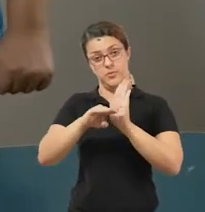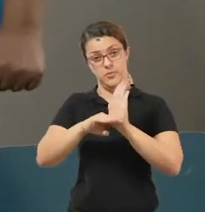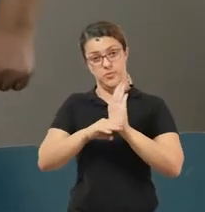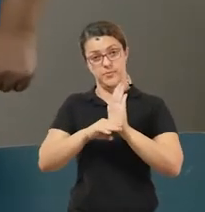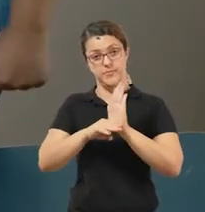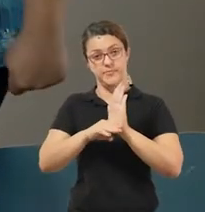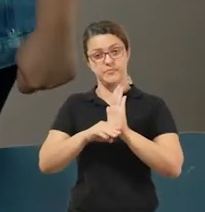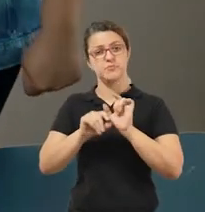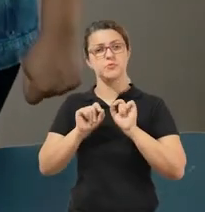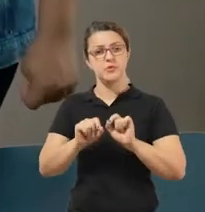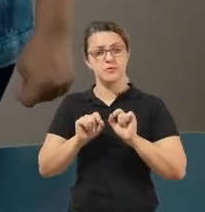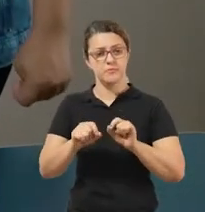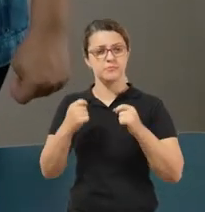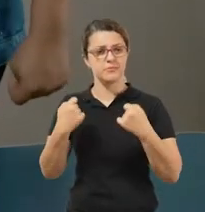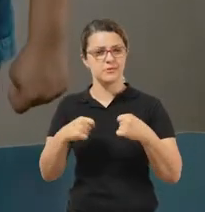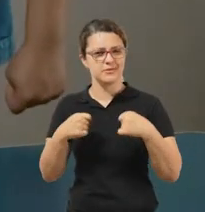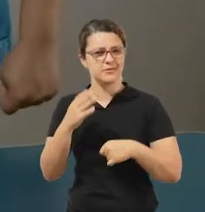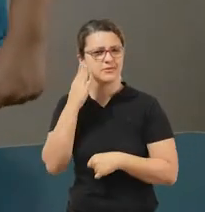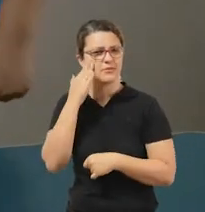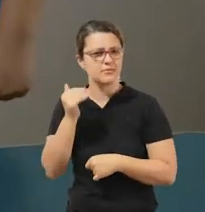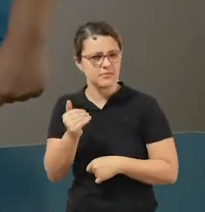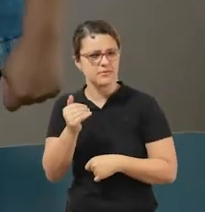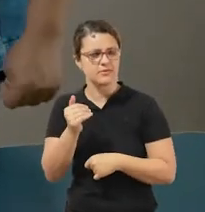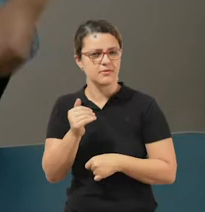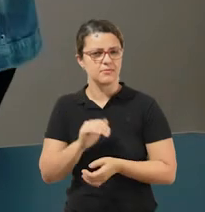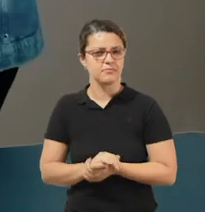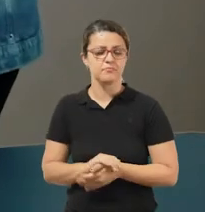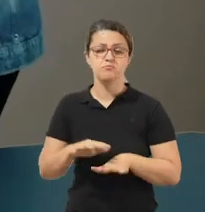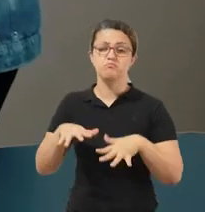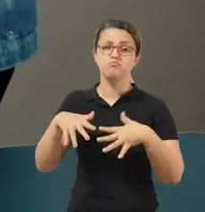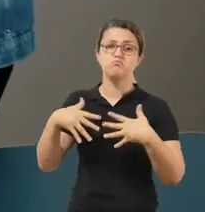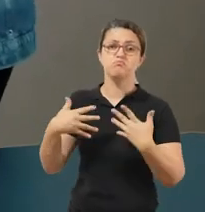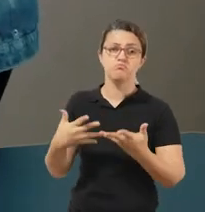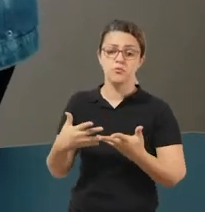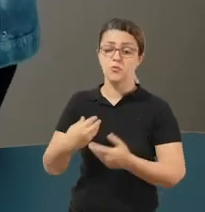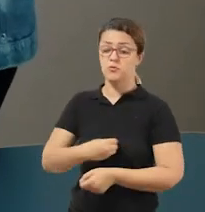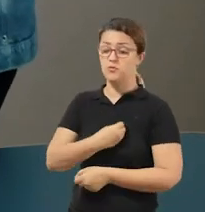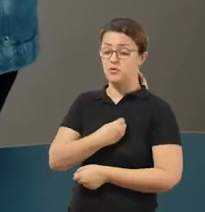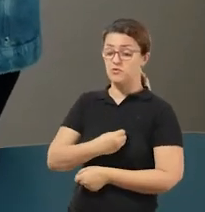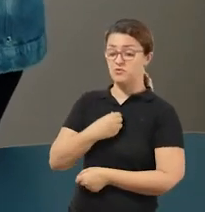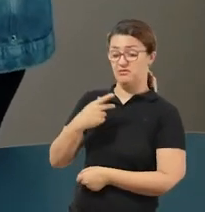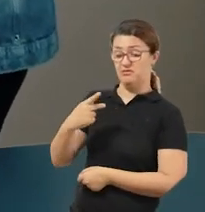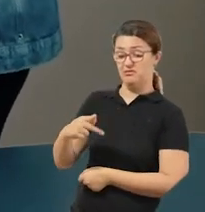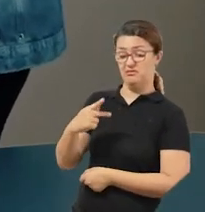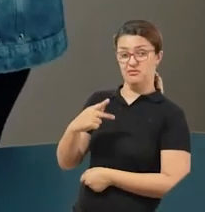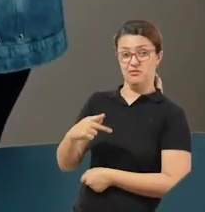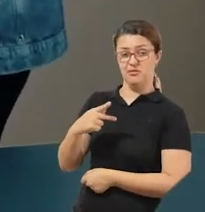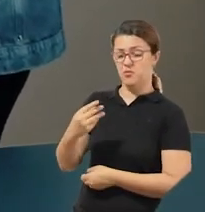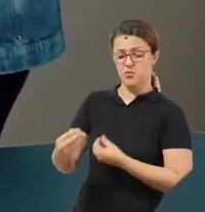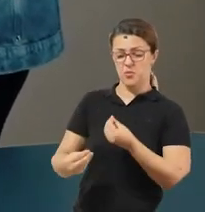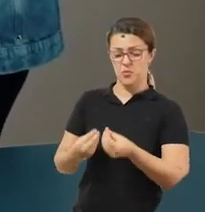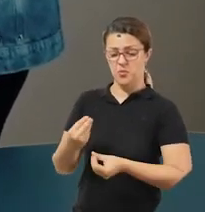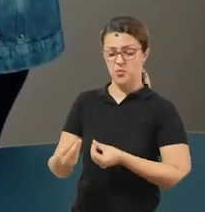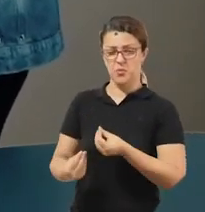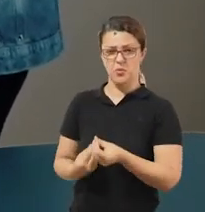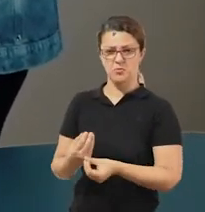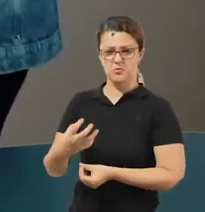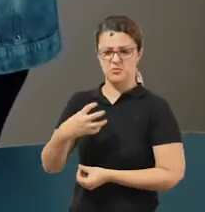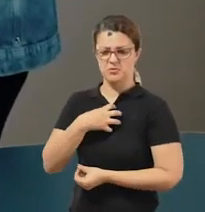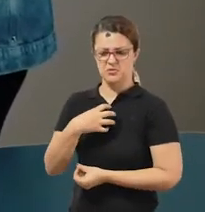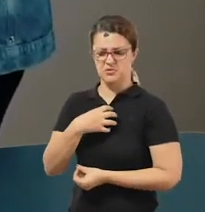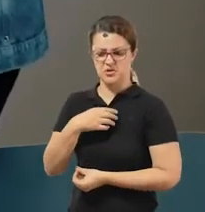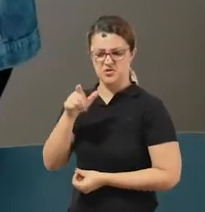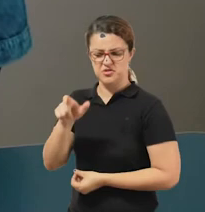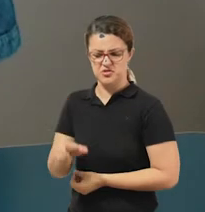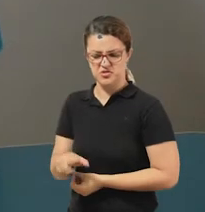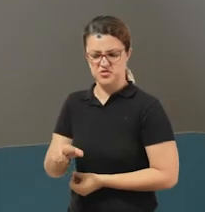o que você precisa saber sobre ele? Qual a realidade do Menino Azul? Como ele se sente sendo um